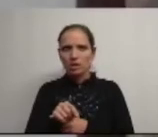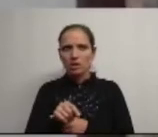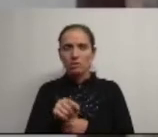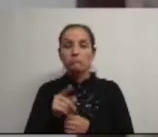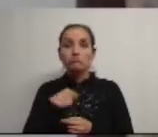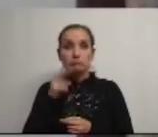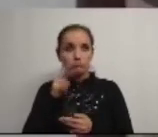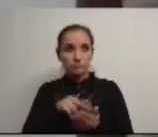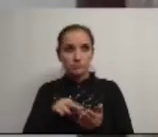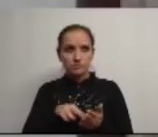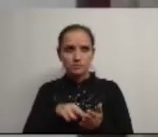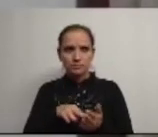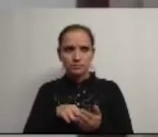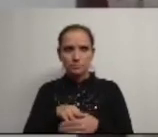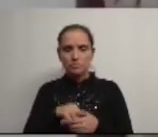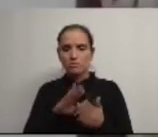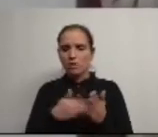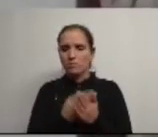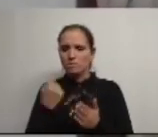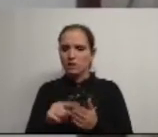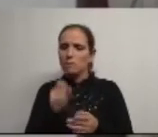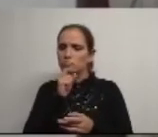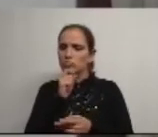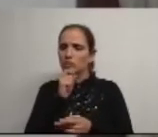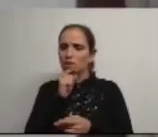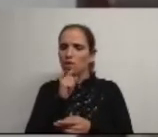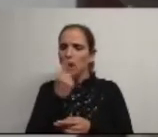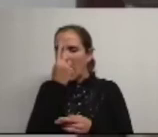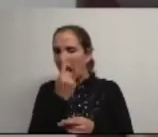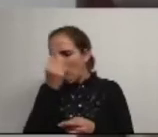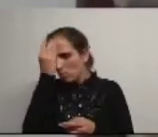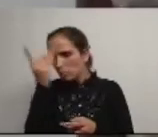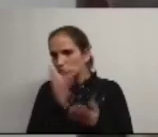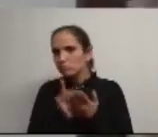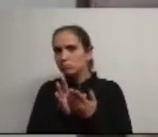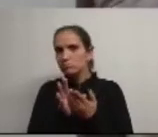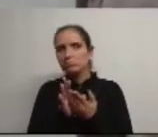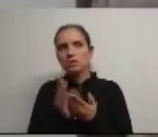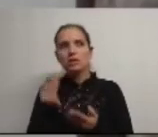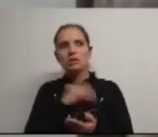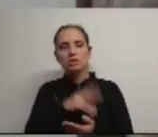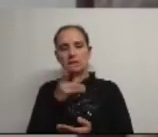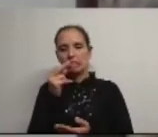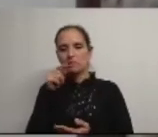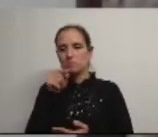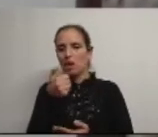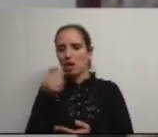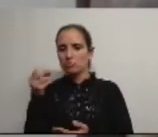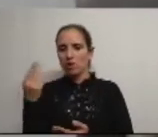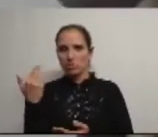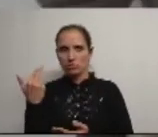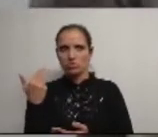nos jornais ou está em cima da mesa a possibilidade por cada professor poupado recebe 13.500 euros